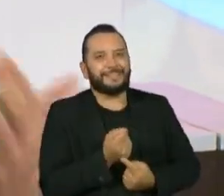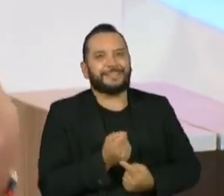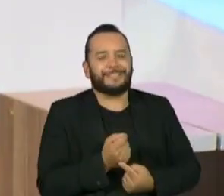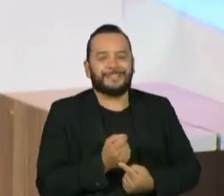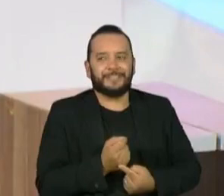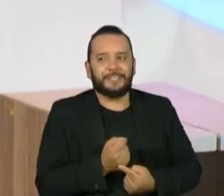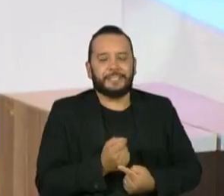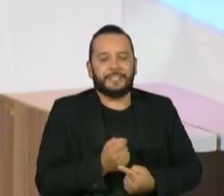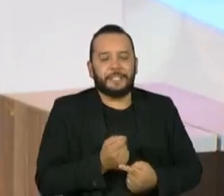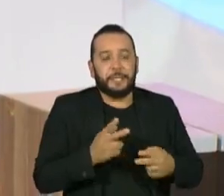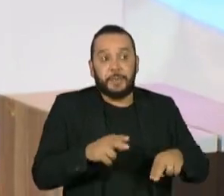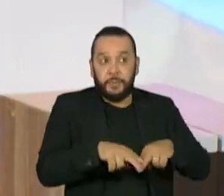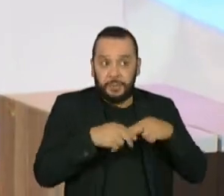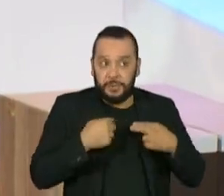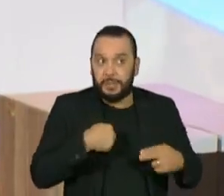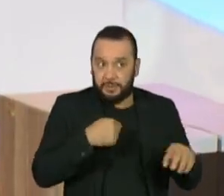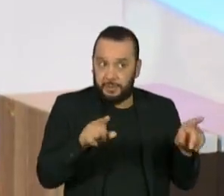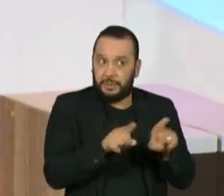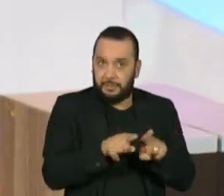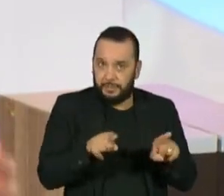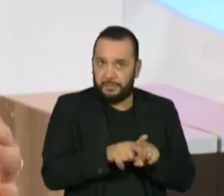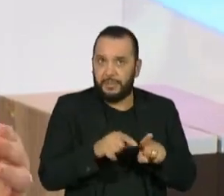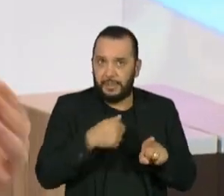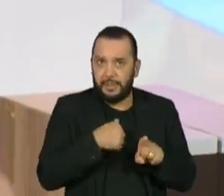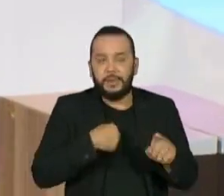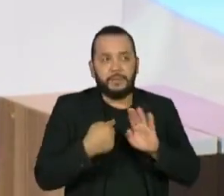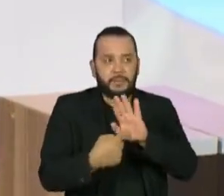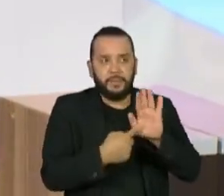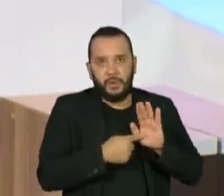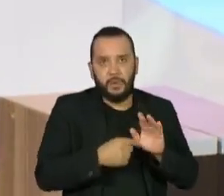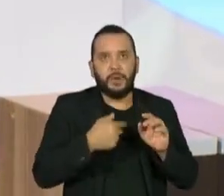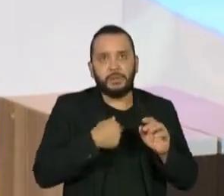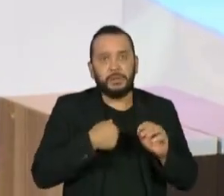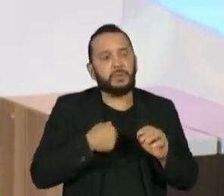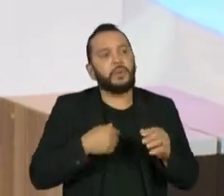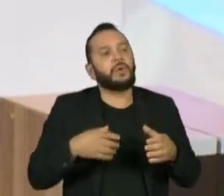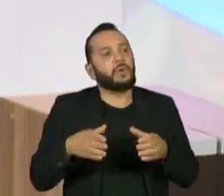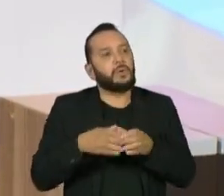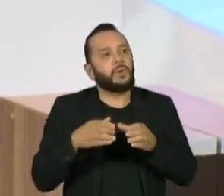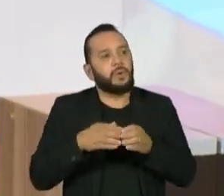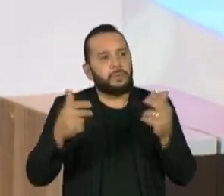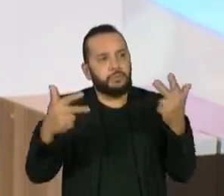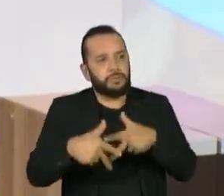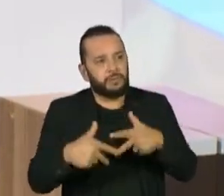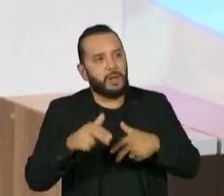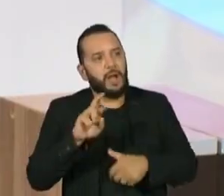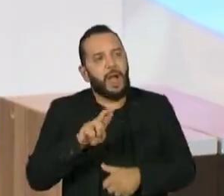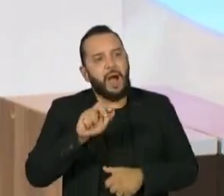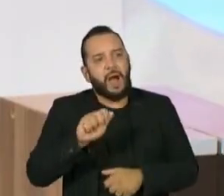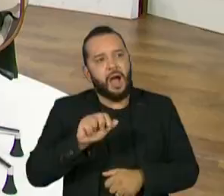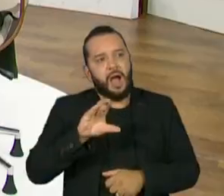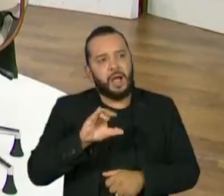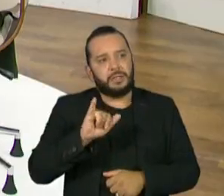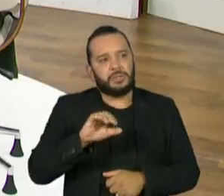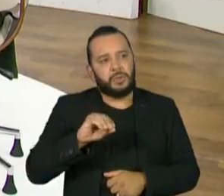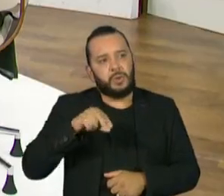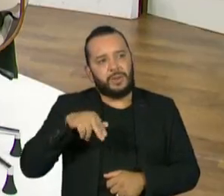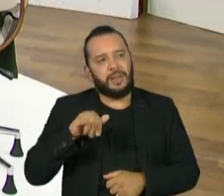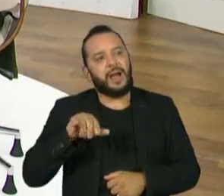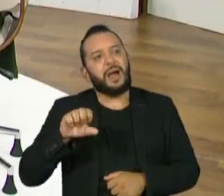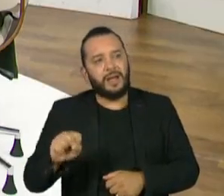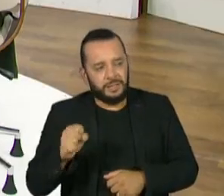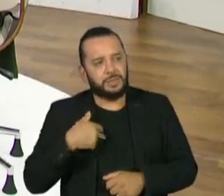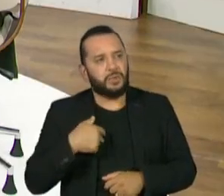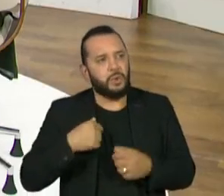eu também trago racionais para o meu discurso, porque música é arte, música é cultura.